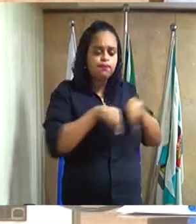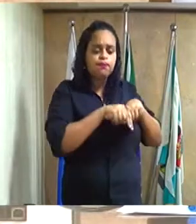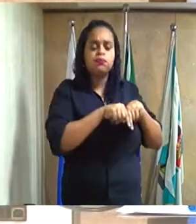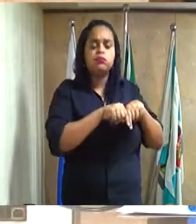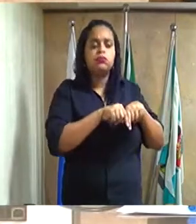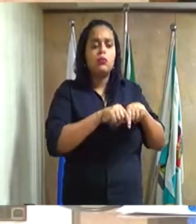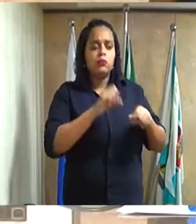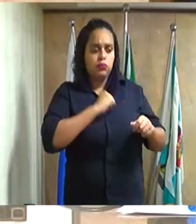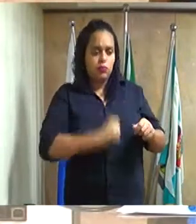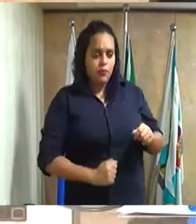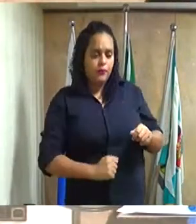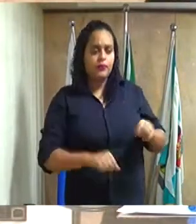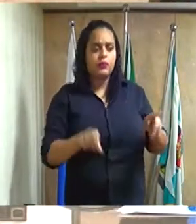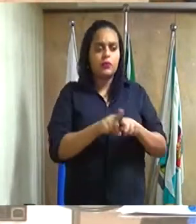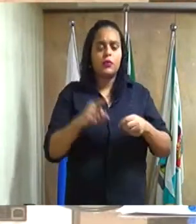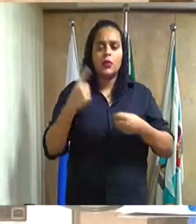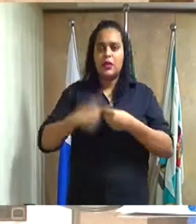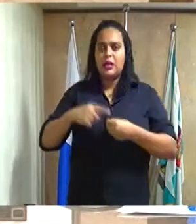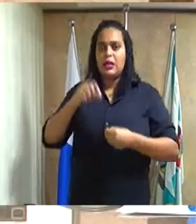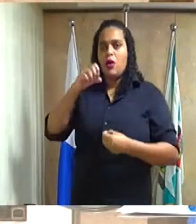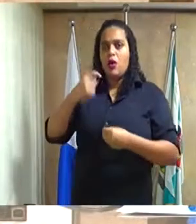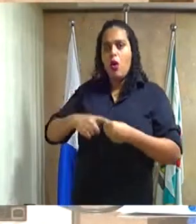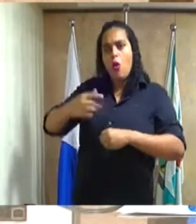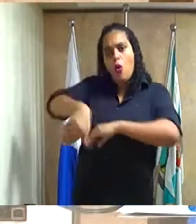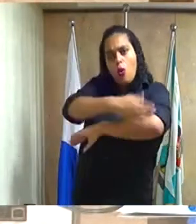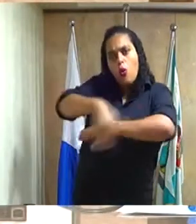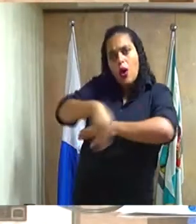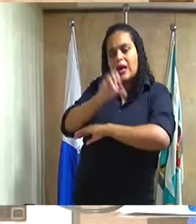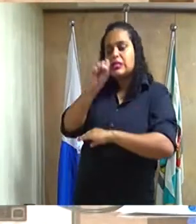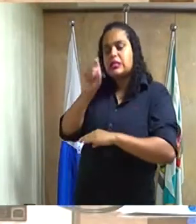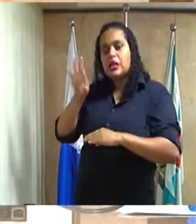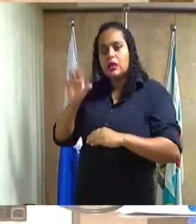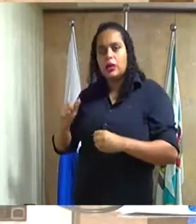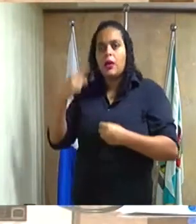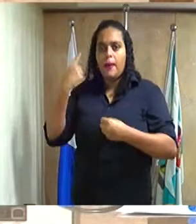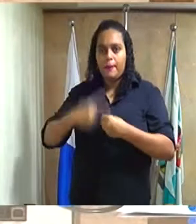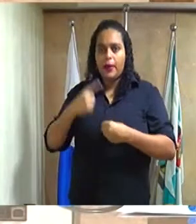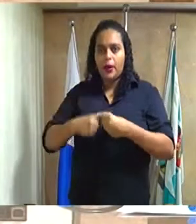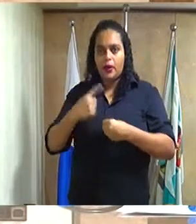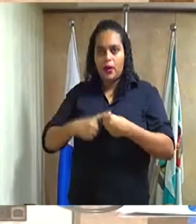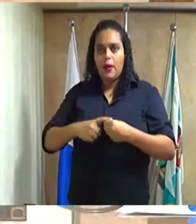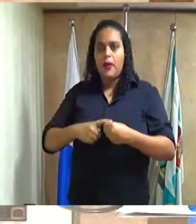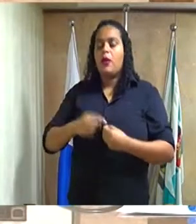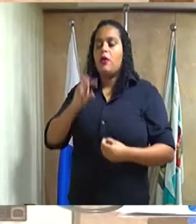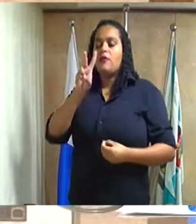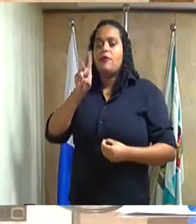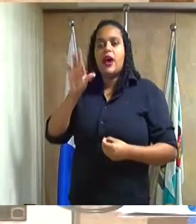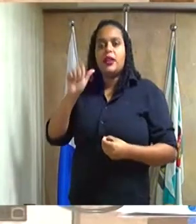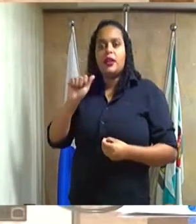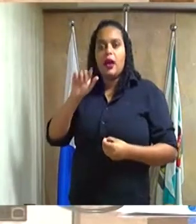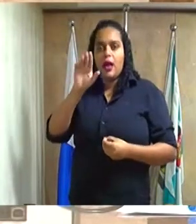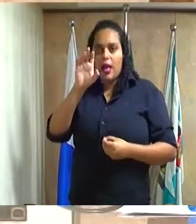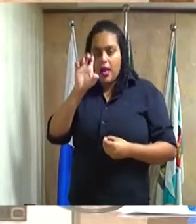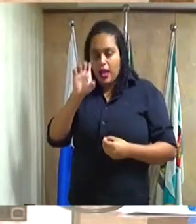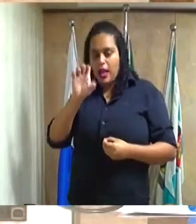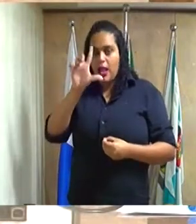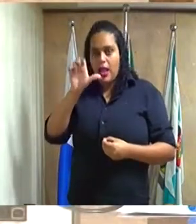na rua César Pular Marque, bairro Vila Maria Helena, segundo distrito deste município.